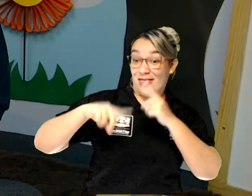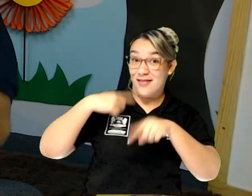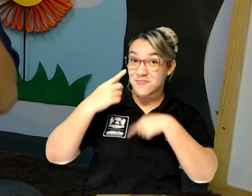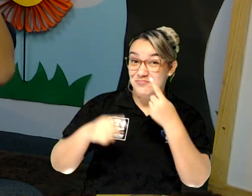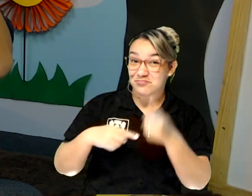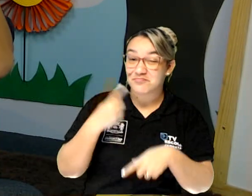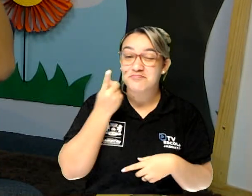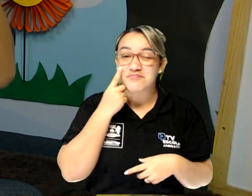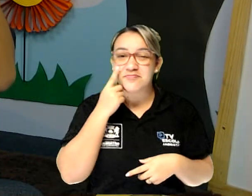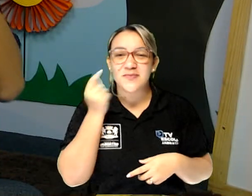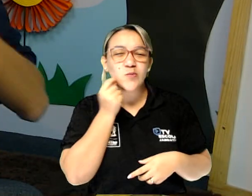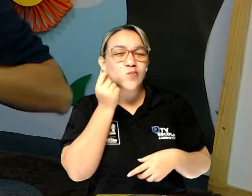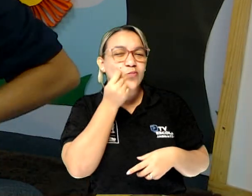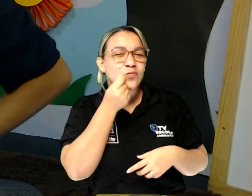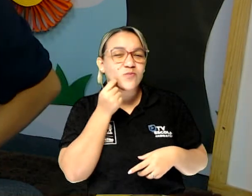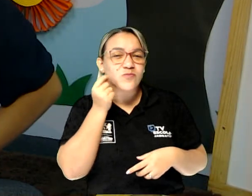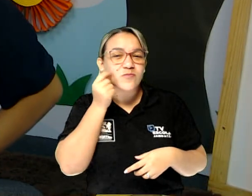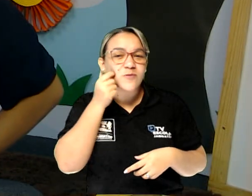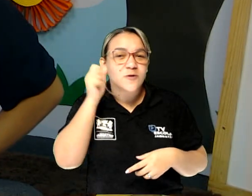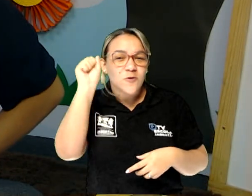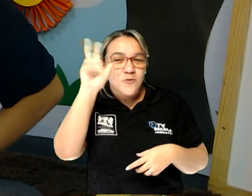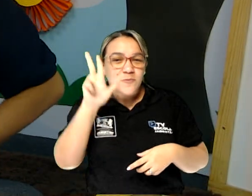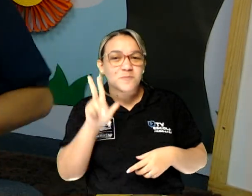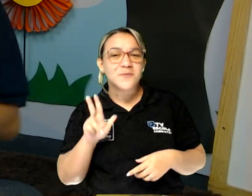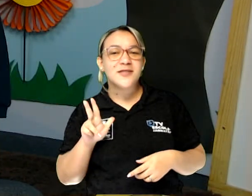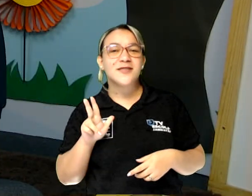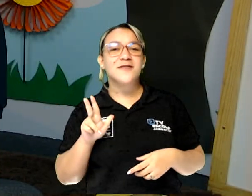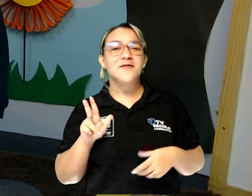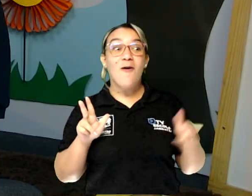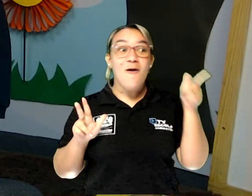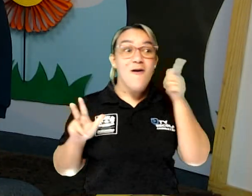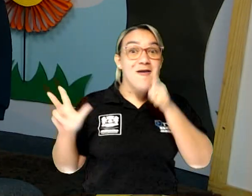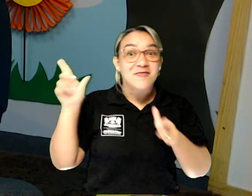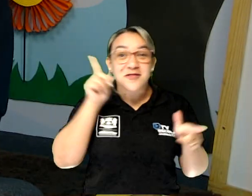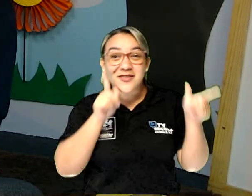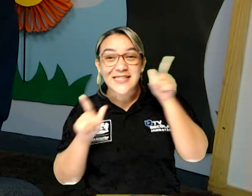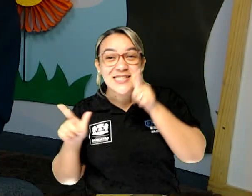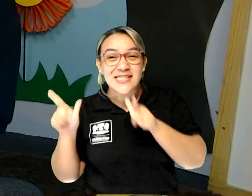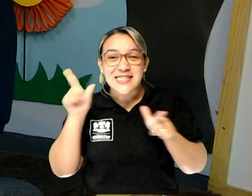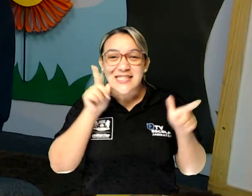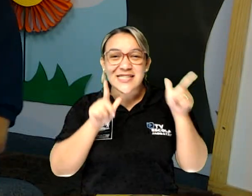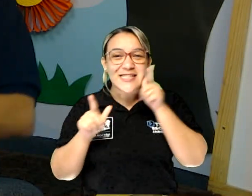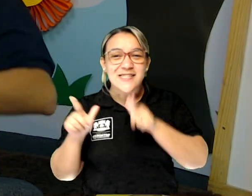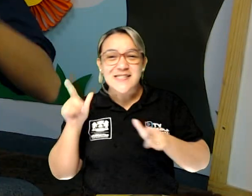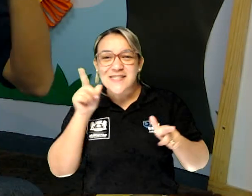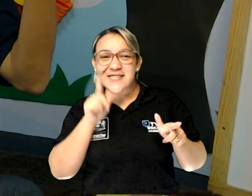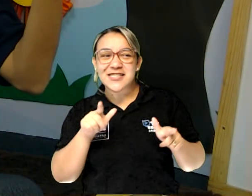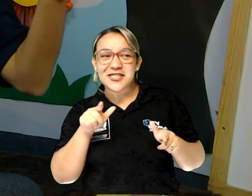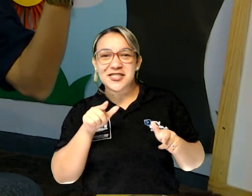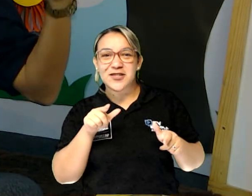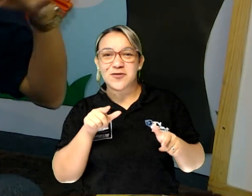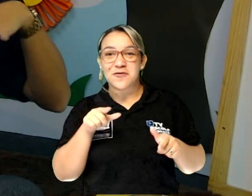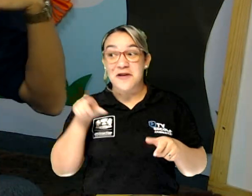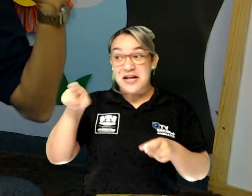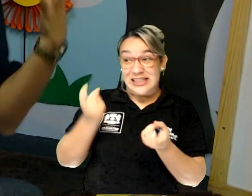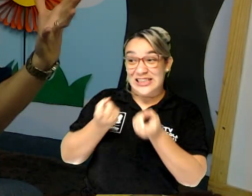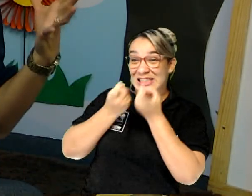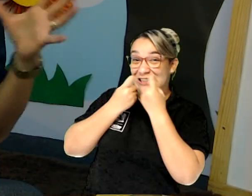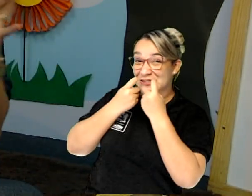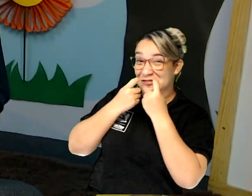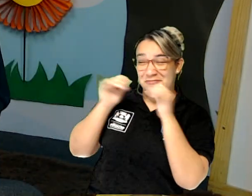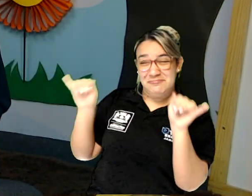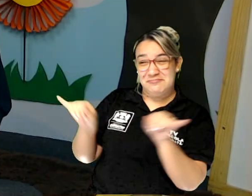ratinho, com a sua esperteza, conseguiu enrolar esse grúfalo. Que mesmo sendo grandão e todo